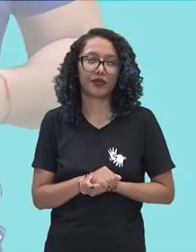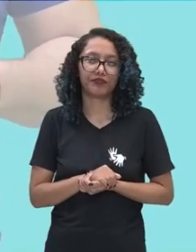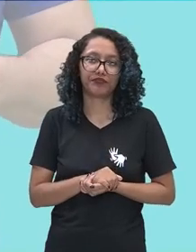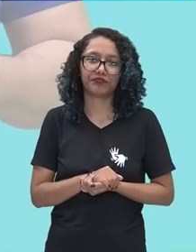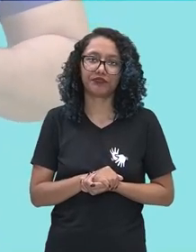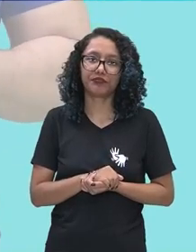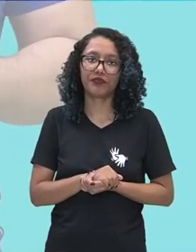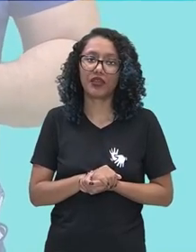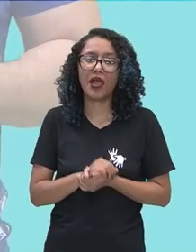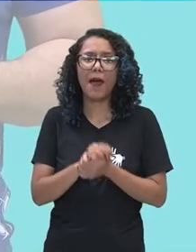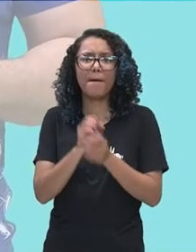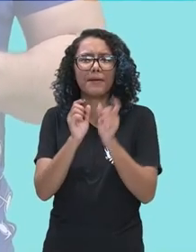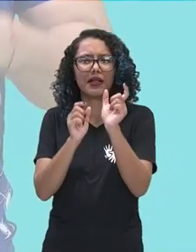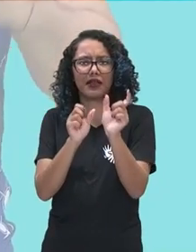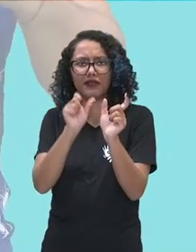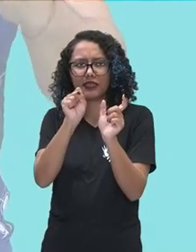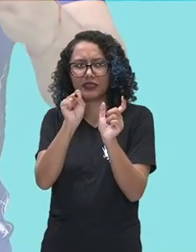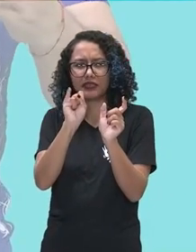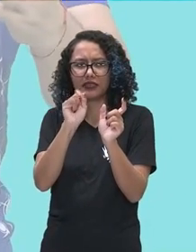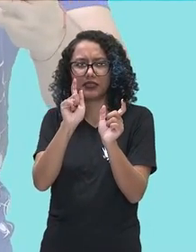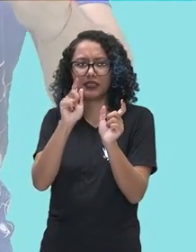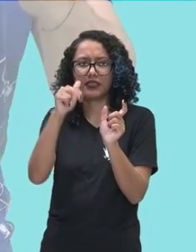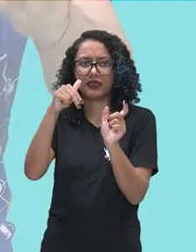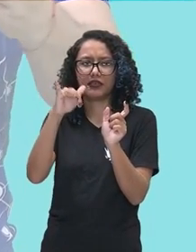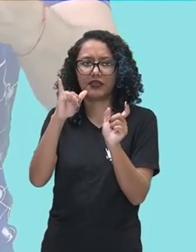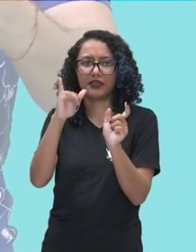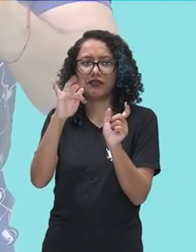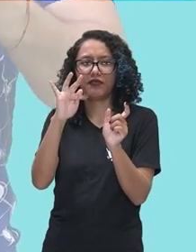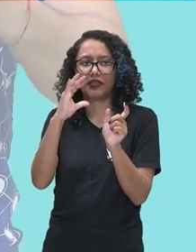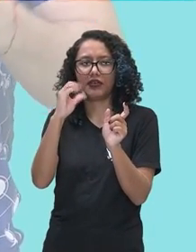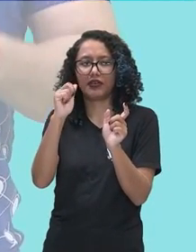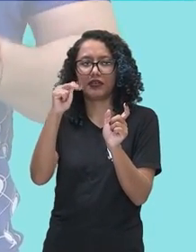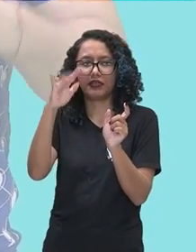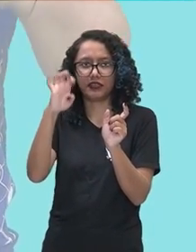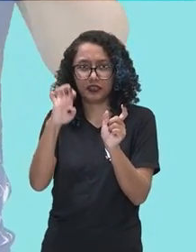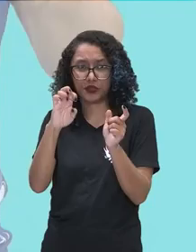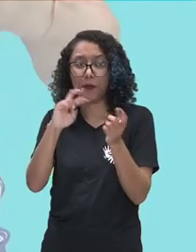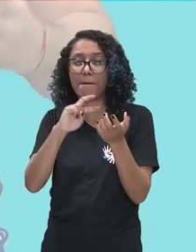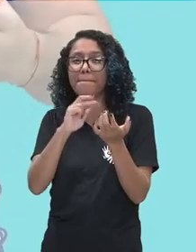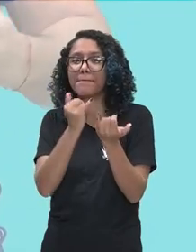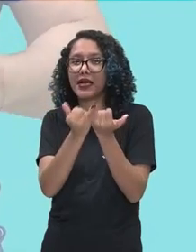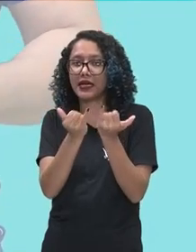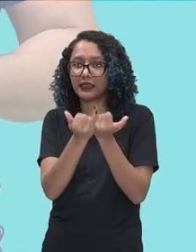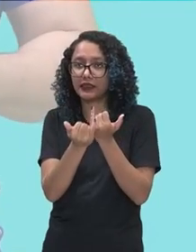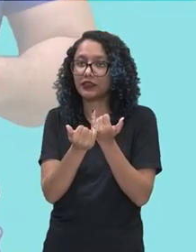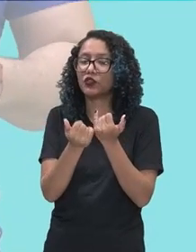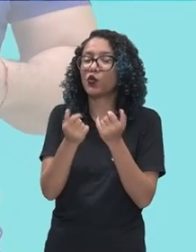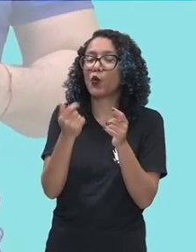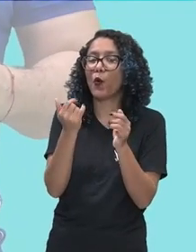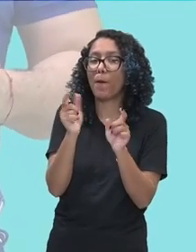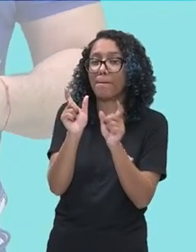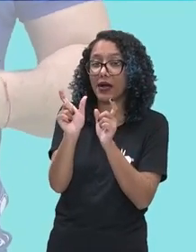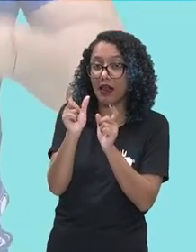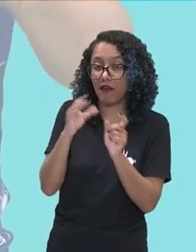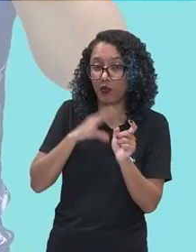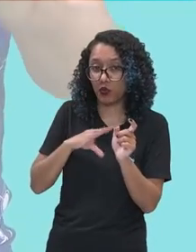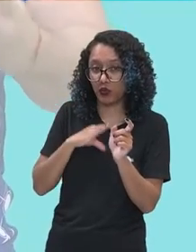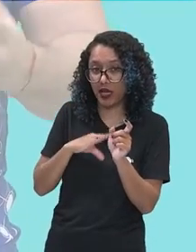se parece a palavra significant? Significante, não é? Cultural, cultural,